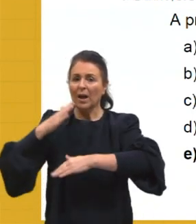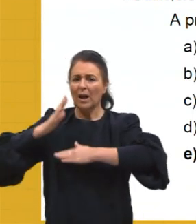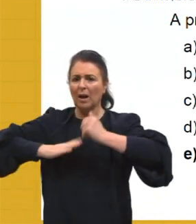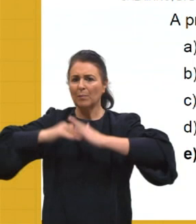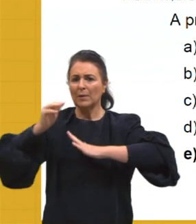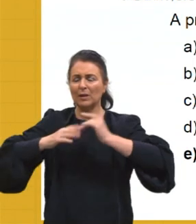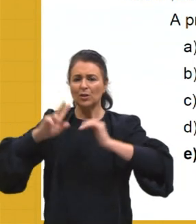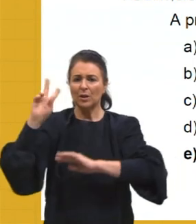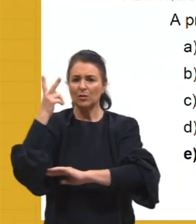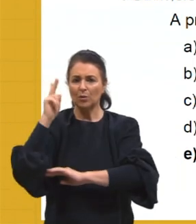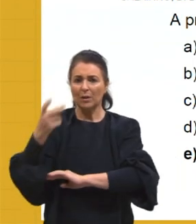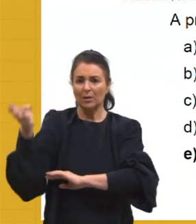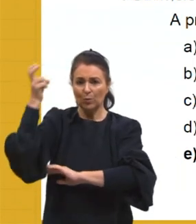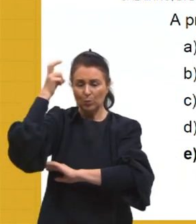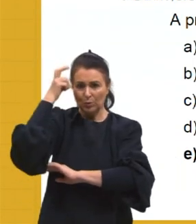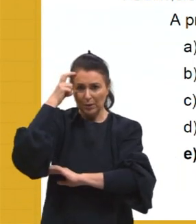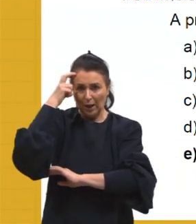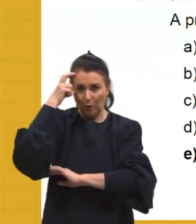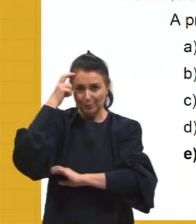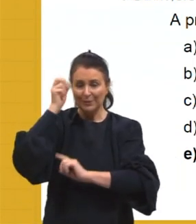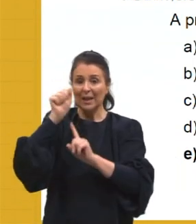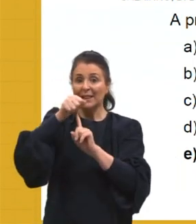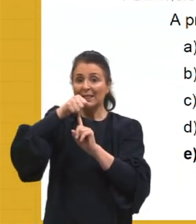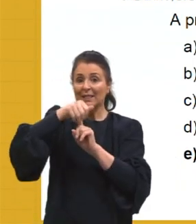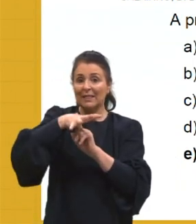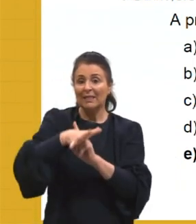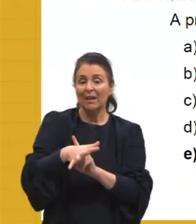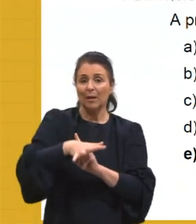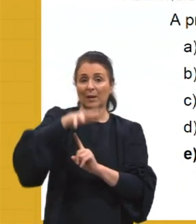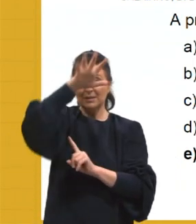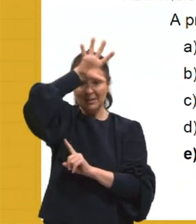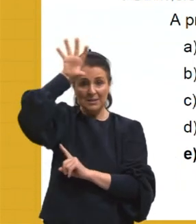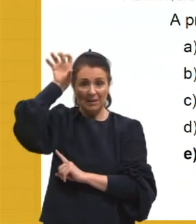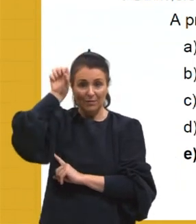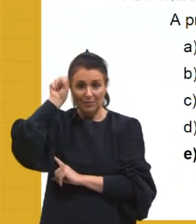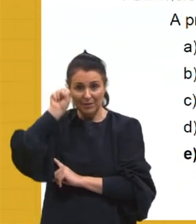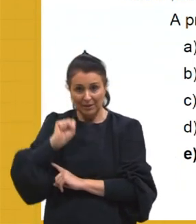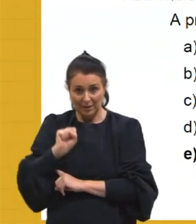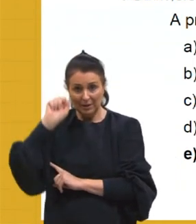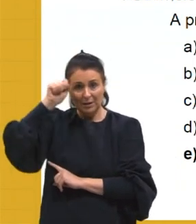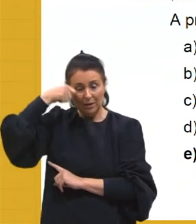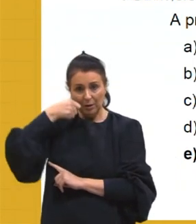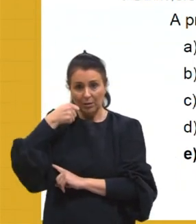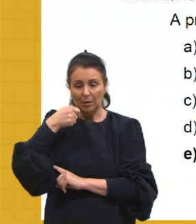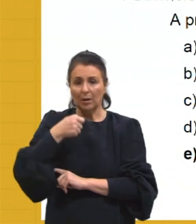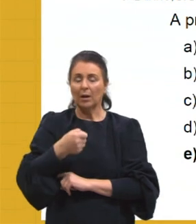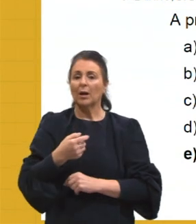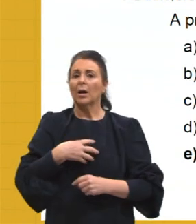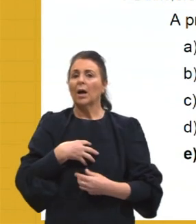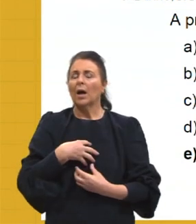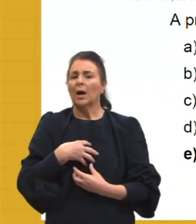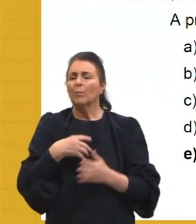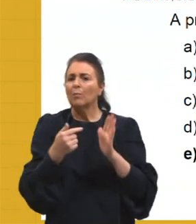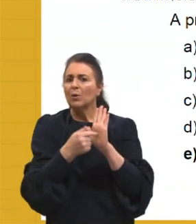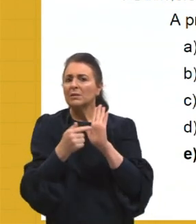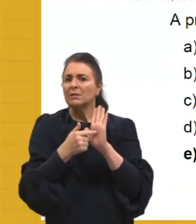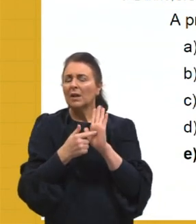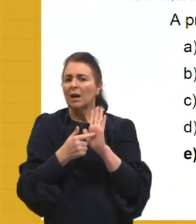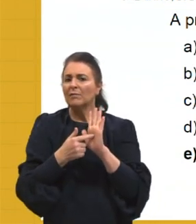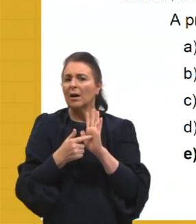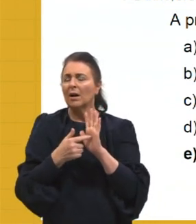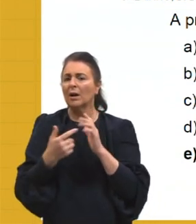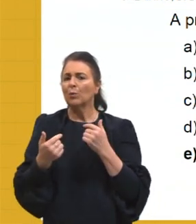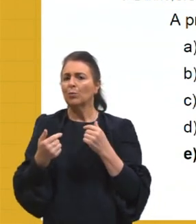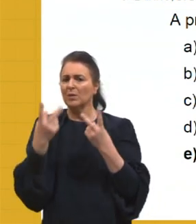cultural de matriz africana descrita no texto representava expressão do valor das festividades da população